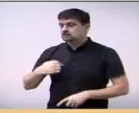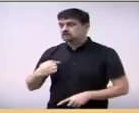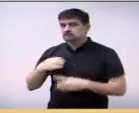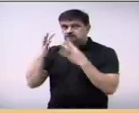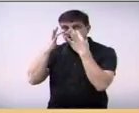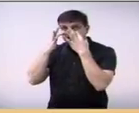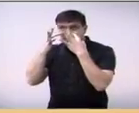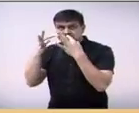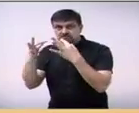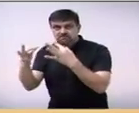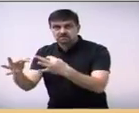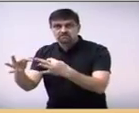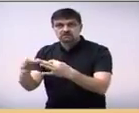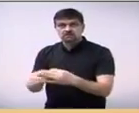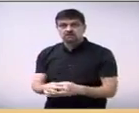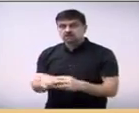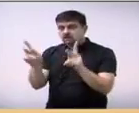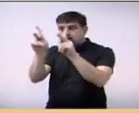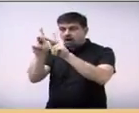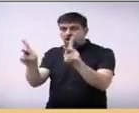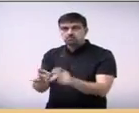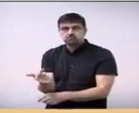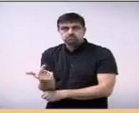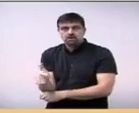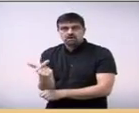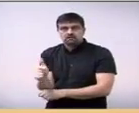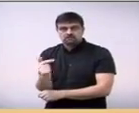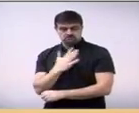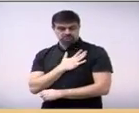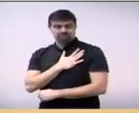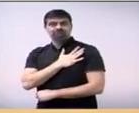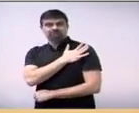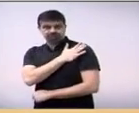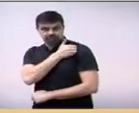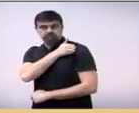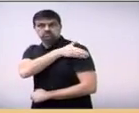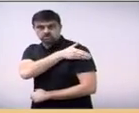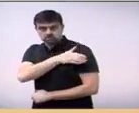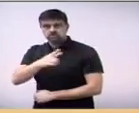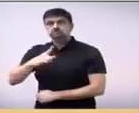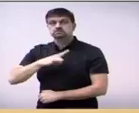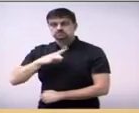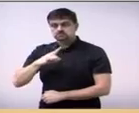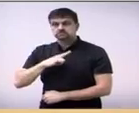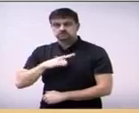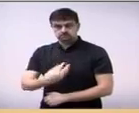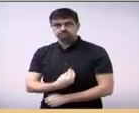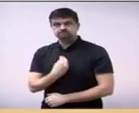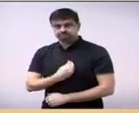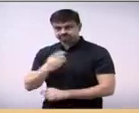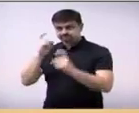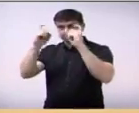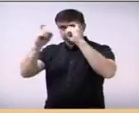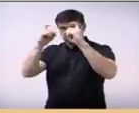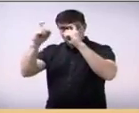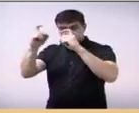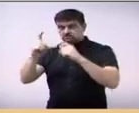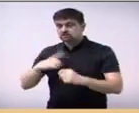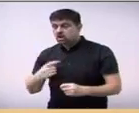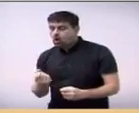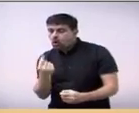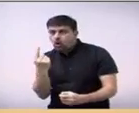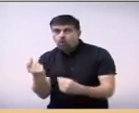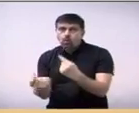intolerância e a discriminação se fizeram presente. felizmente, só por algumas